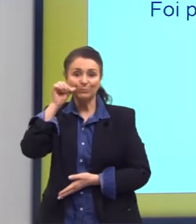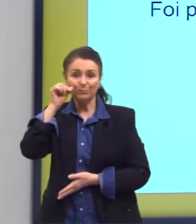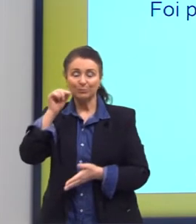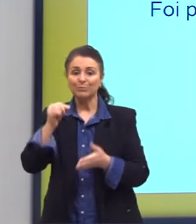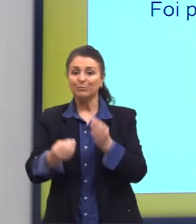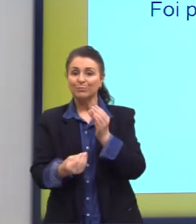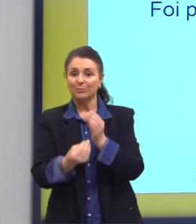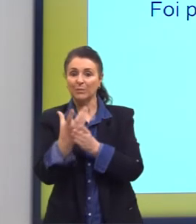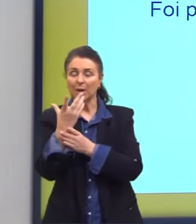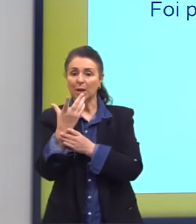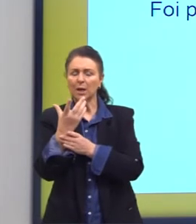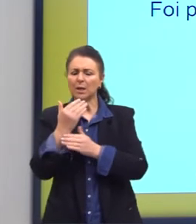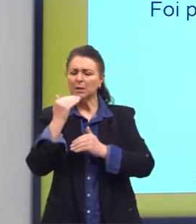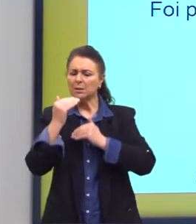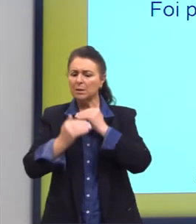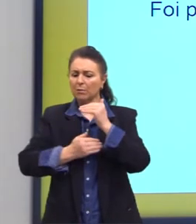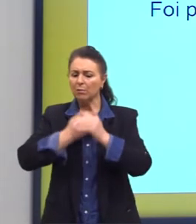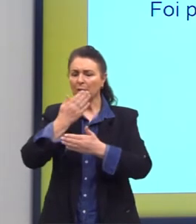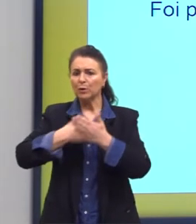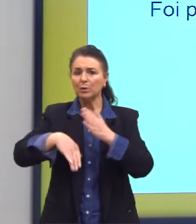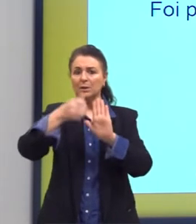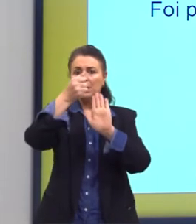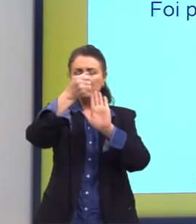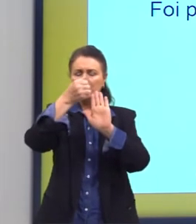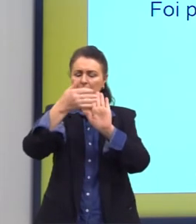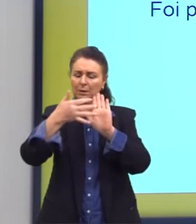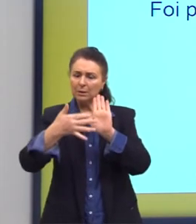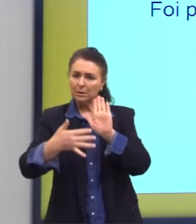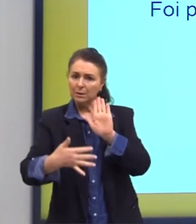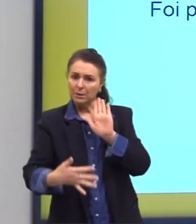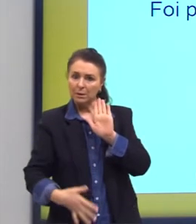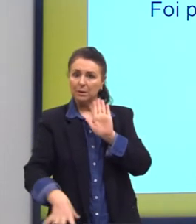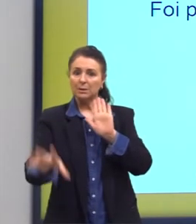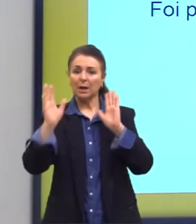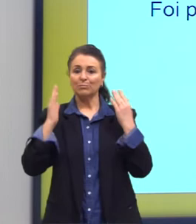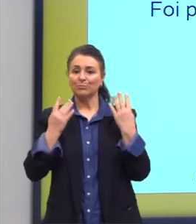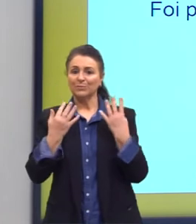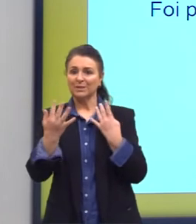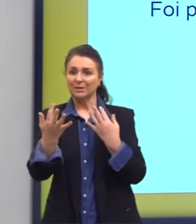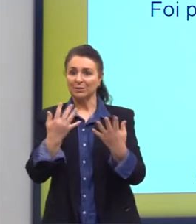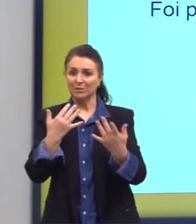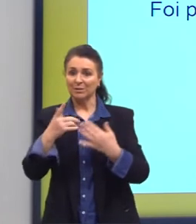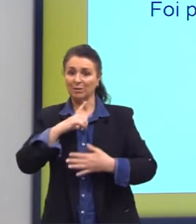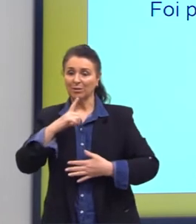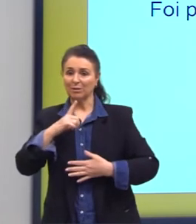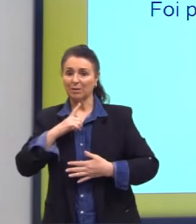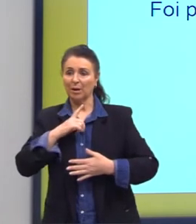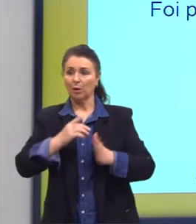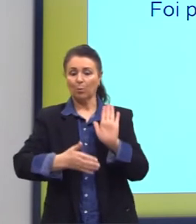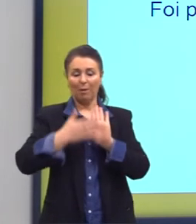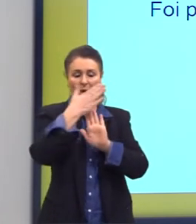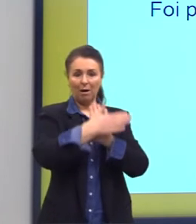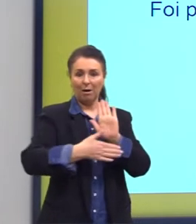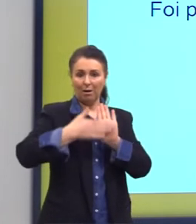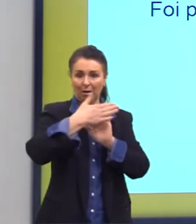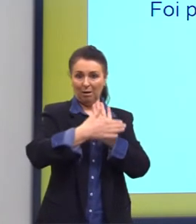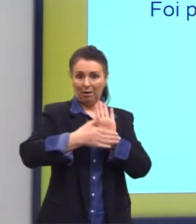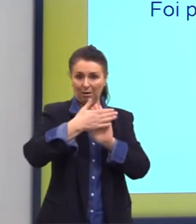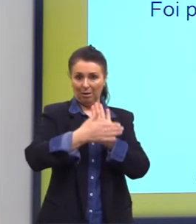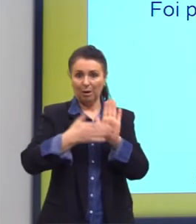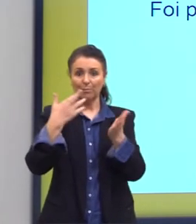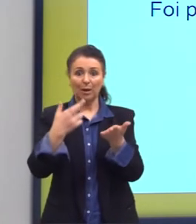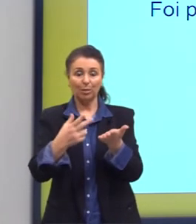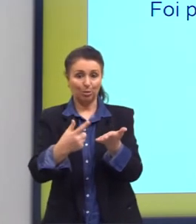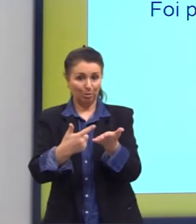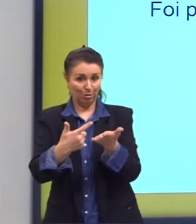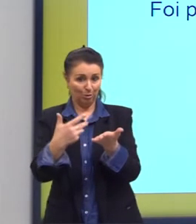essas premissas, todas essas características naturalistas. Aqui nós temos uma capa, uma imagem de uma das capas do